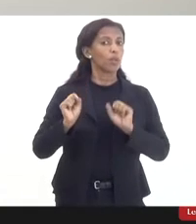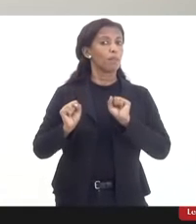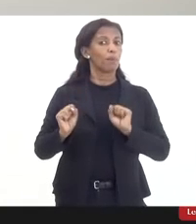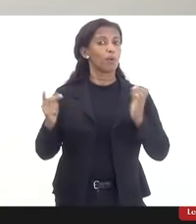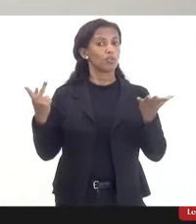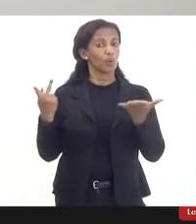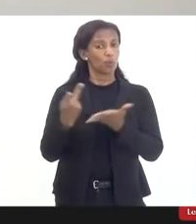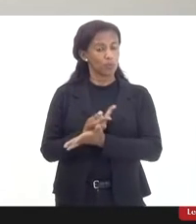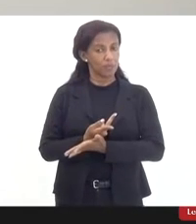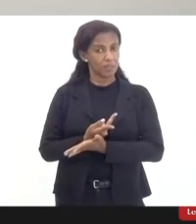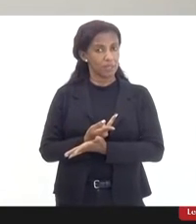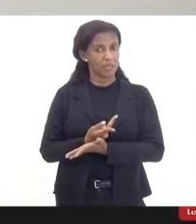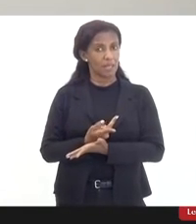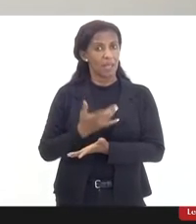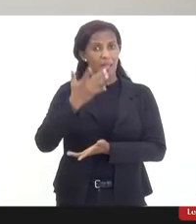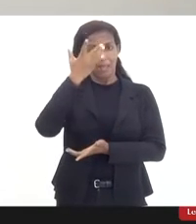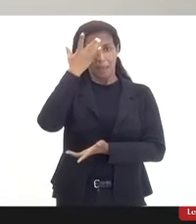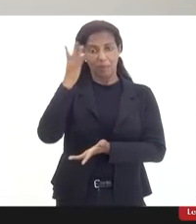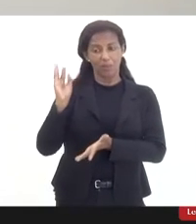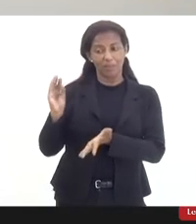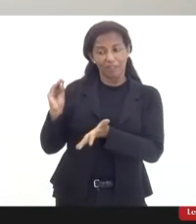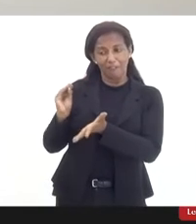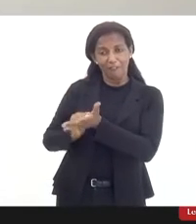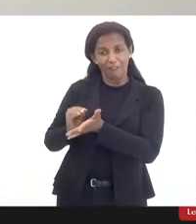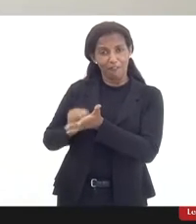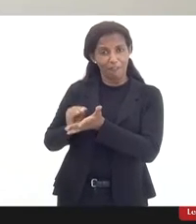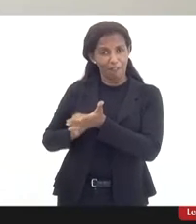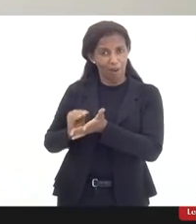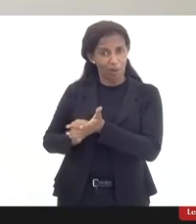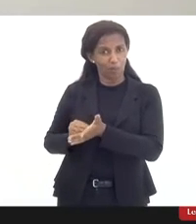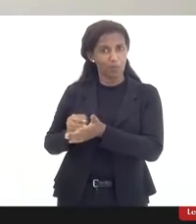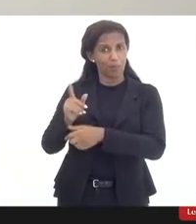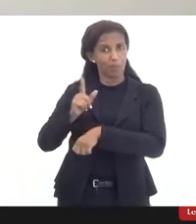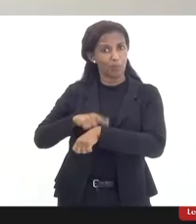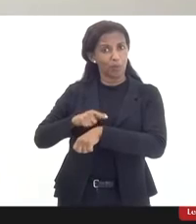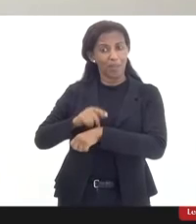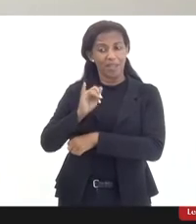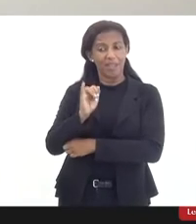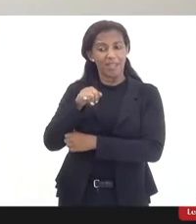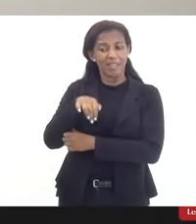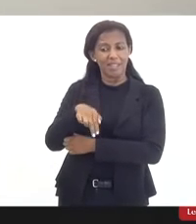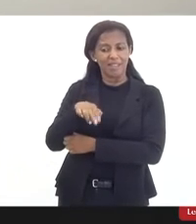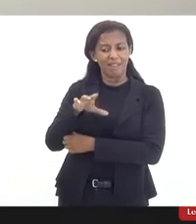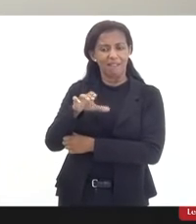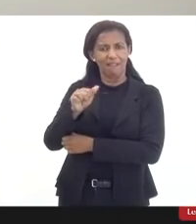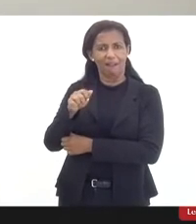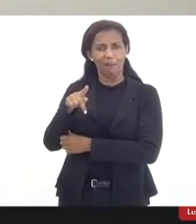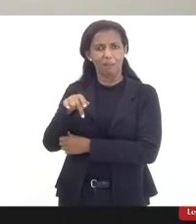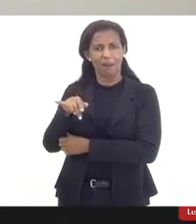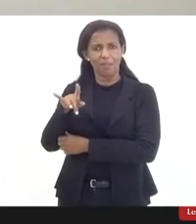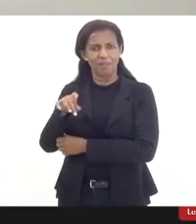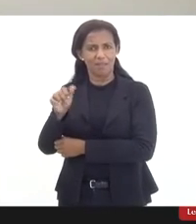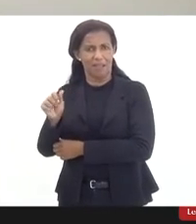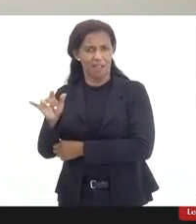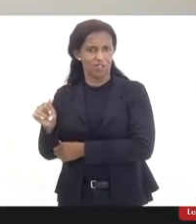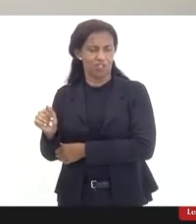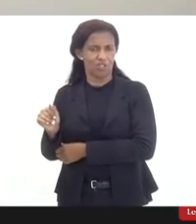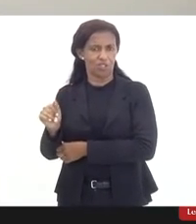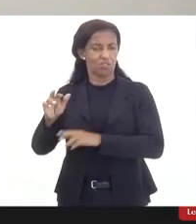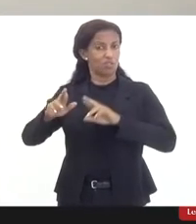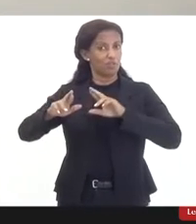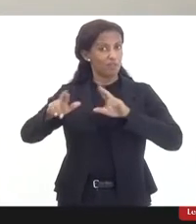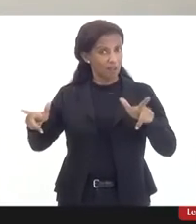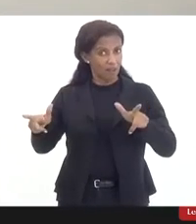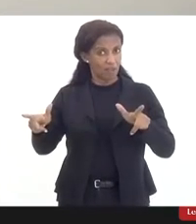incapacidade temporária e a gente não pode confundir. incapacidade com deficiência, senão nós vamos